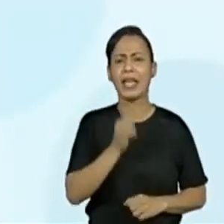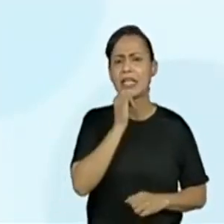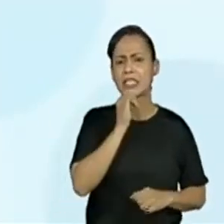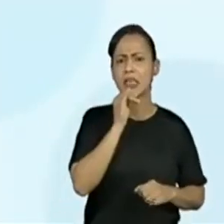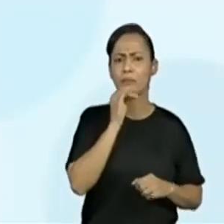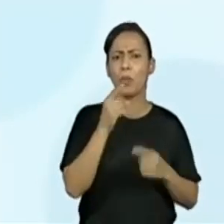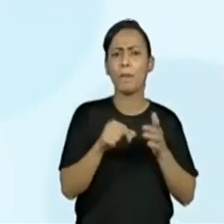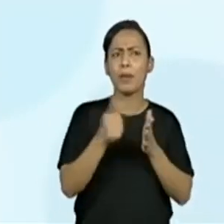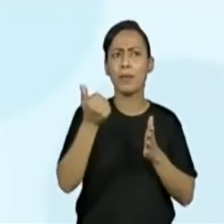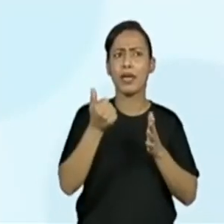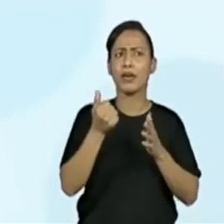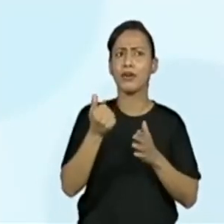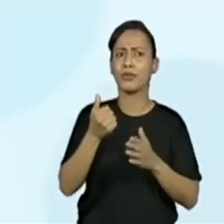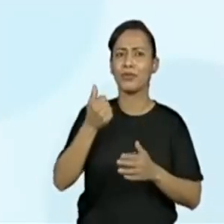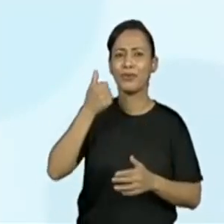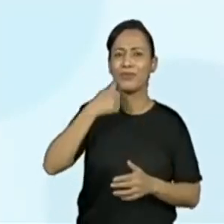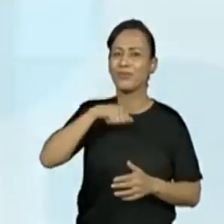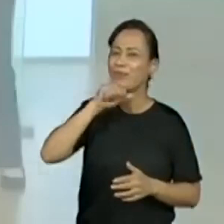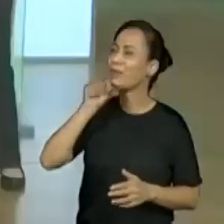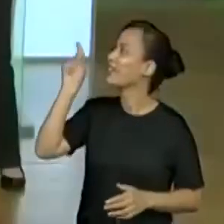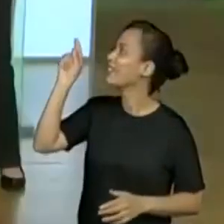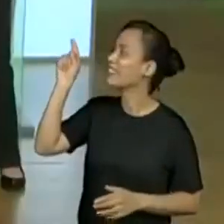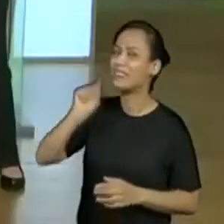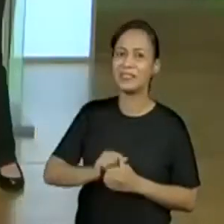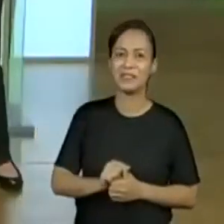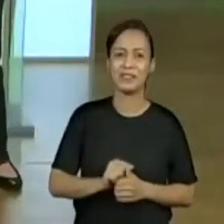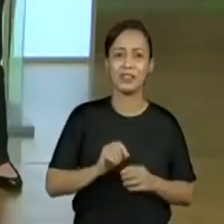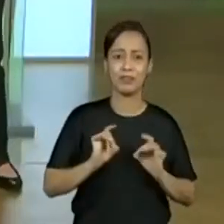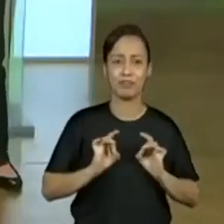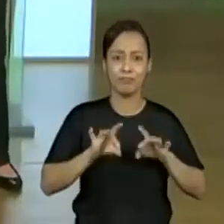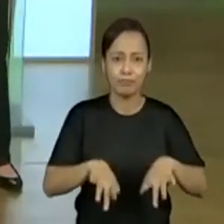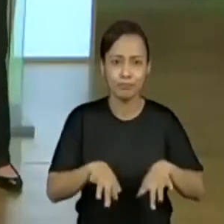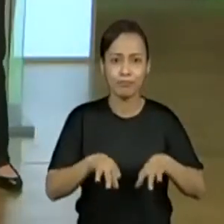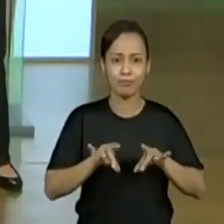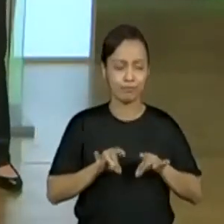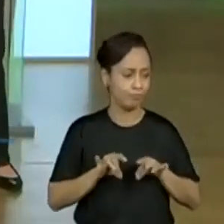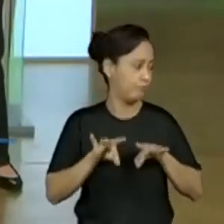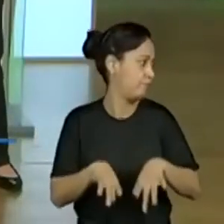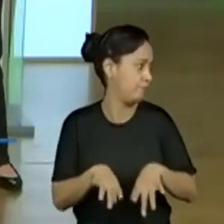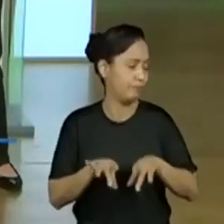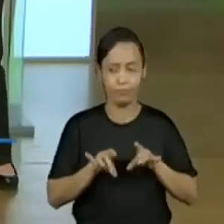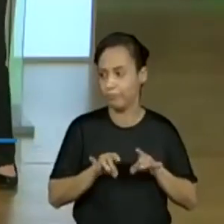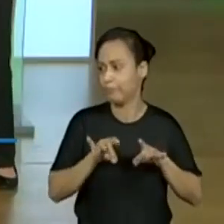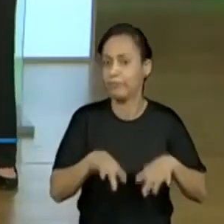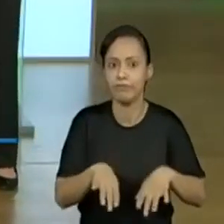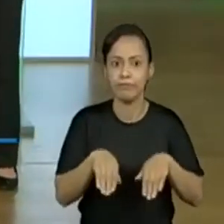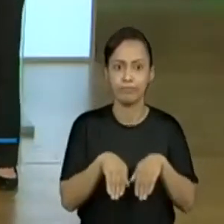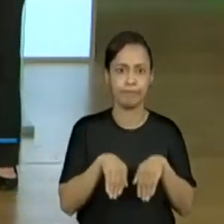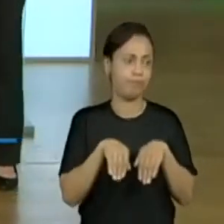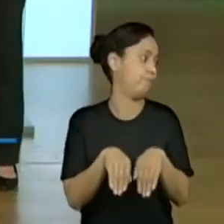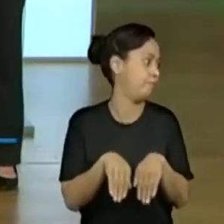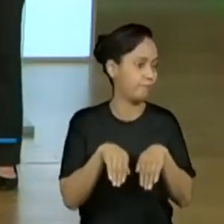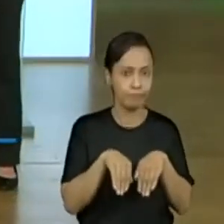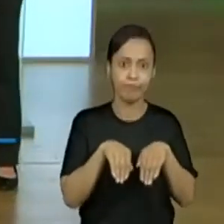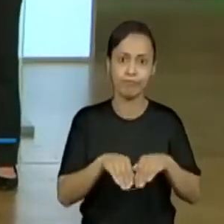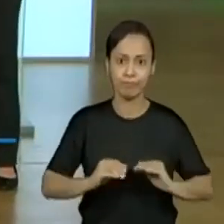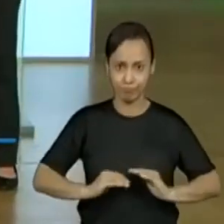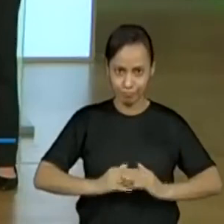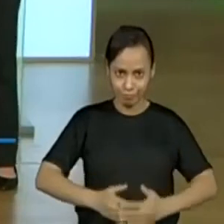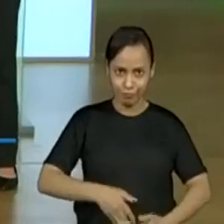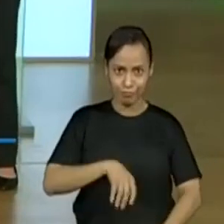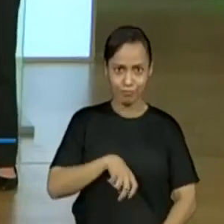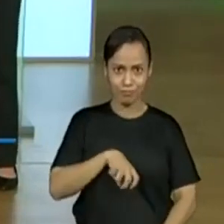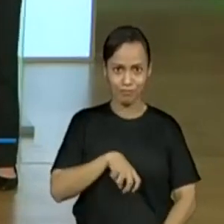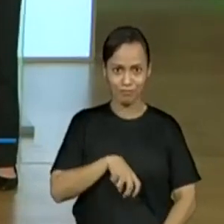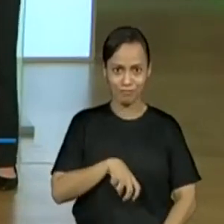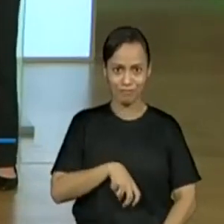canguru que se locomove de que maneira? Ele dá saltos, não é? Ele vai pulando ali, se locomovendo dessa forma, até um